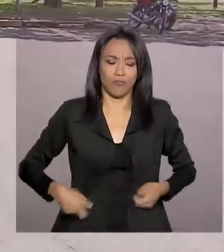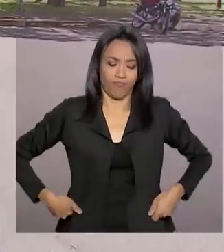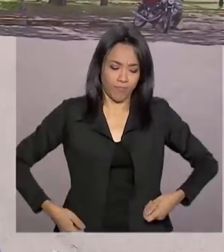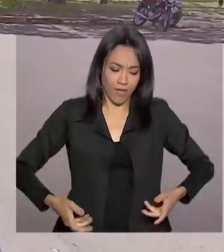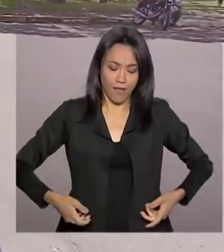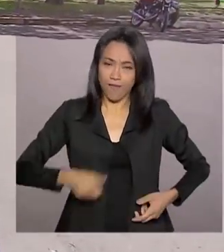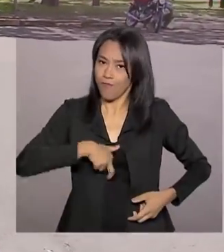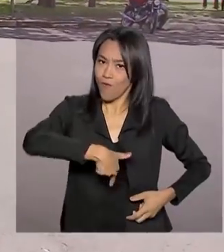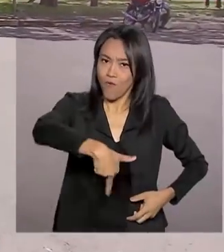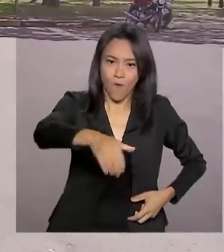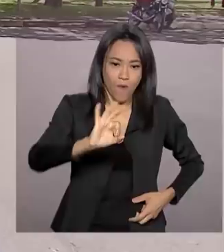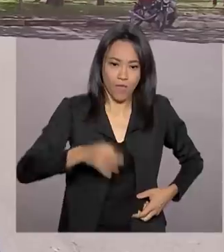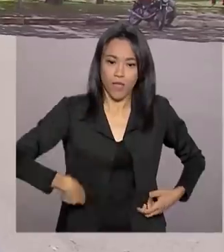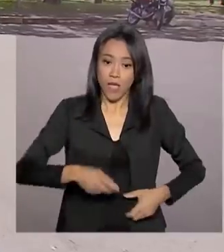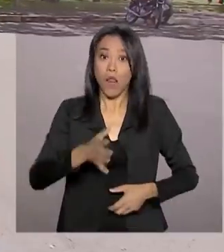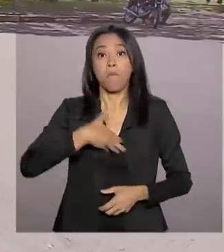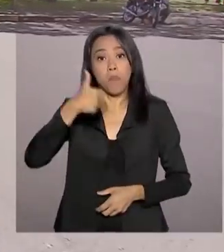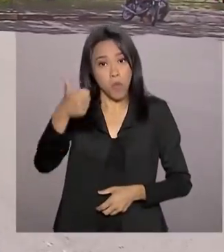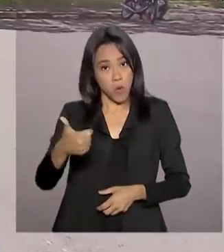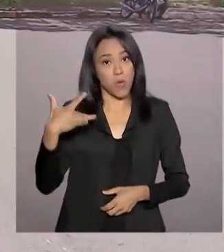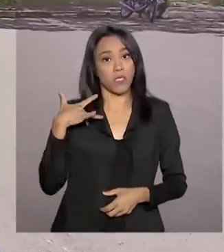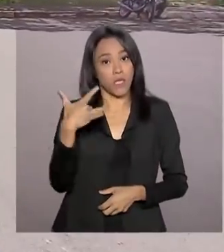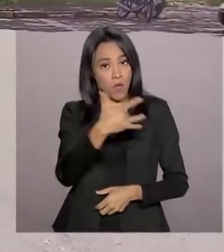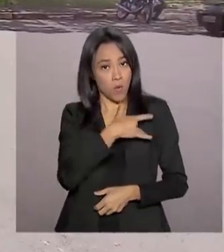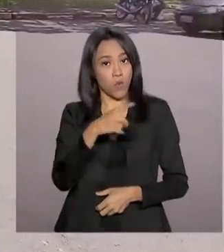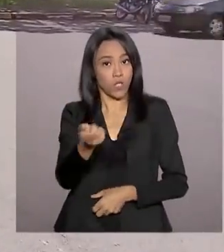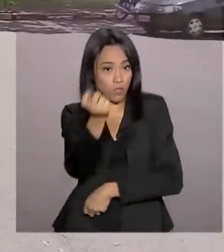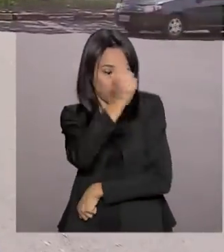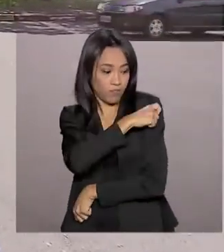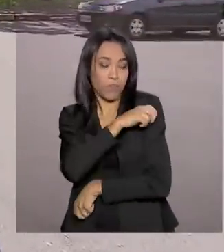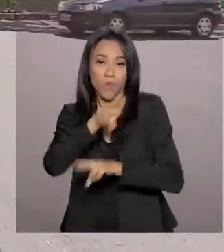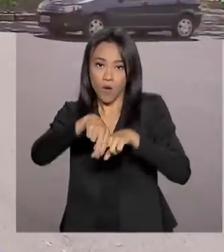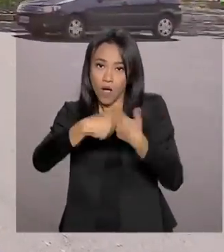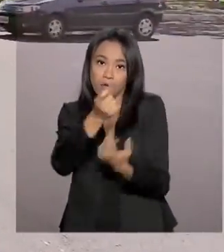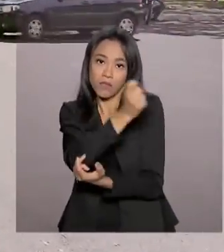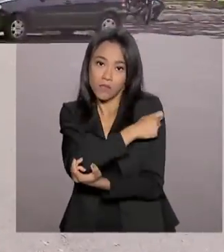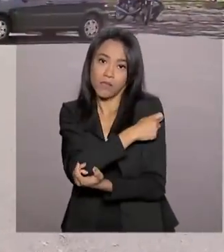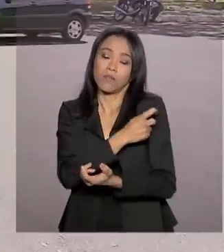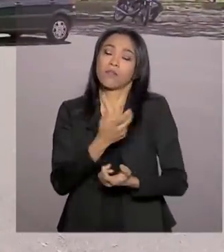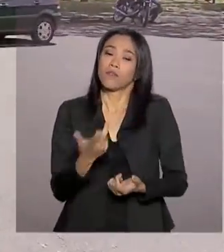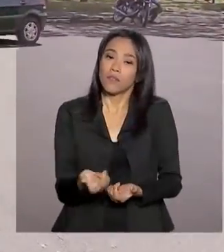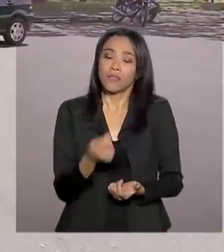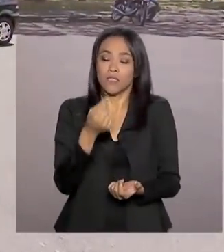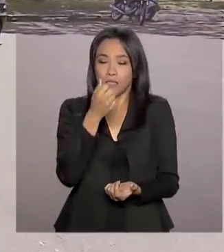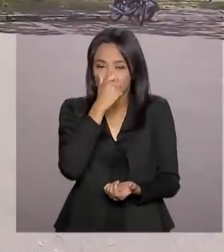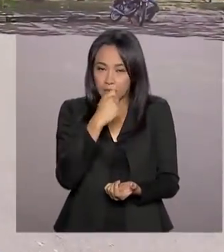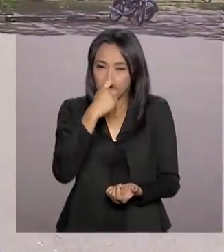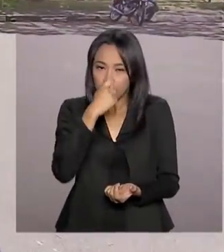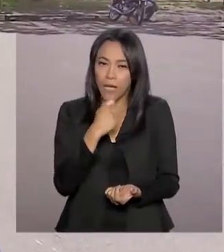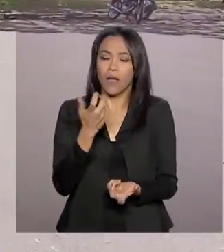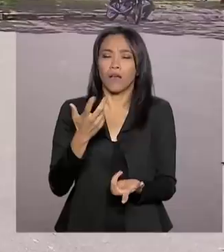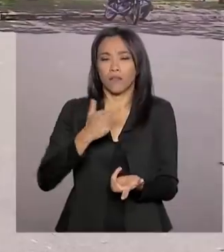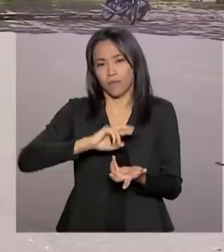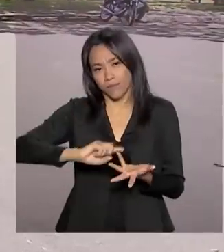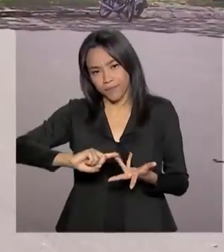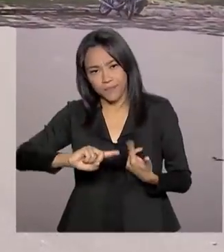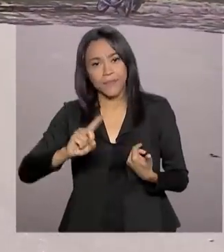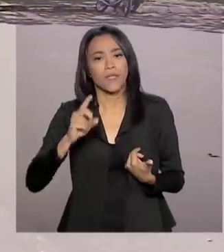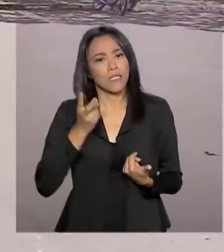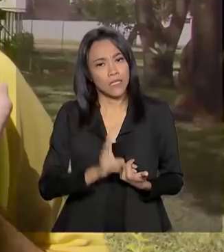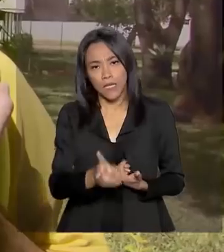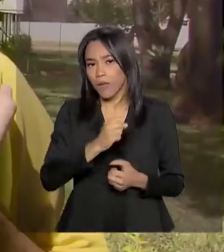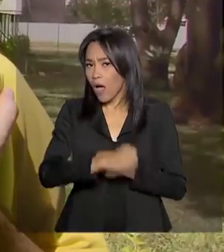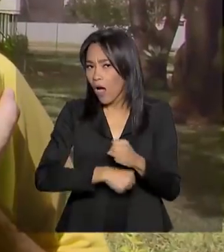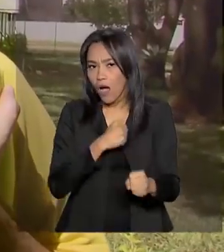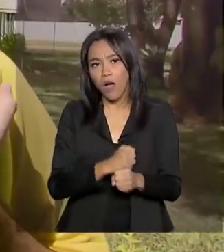com essa vacinação, já melhorou bastante a saúde deles em termos de gripe, em termos de resfriado. Então, todo ano eu